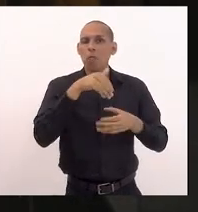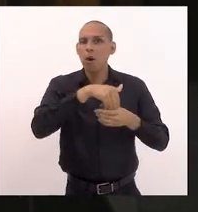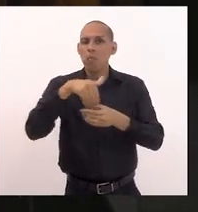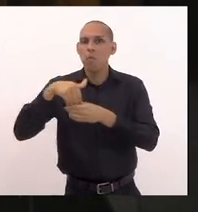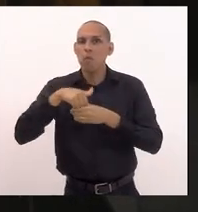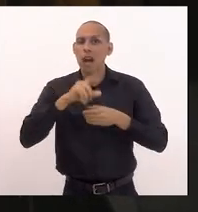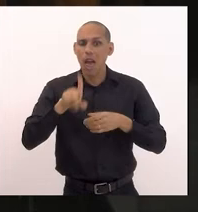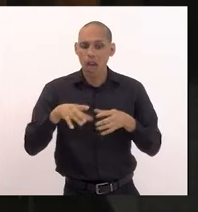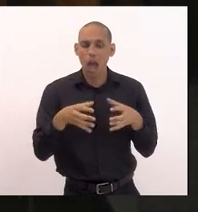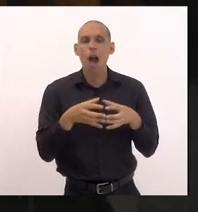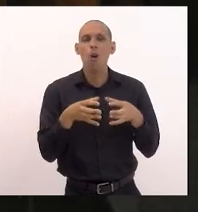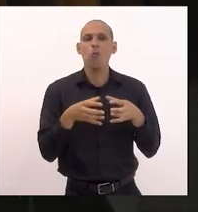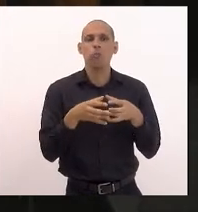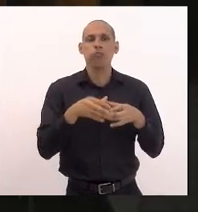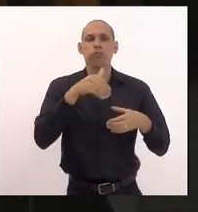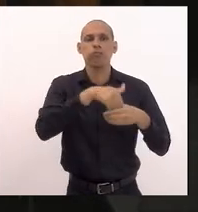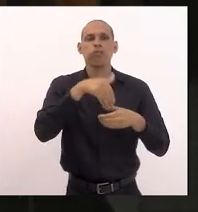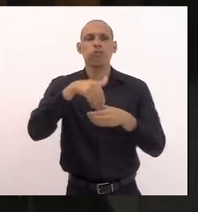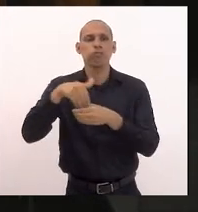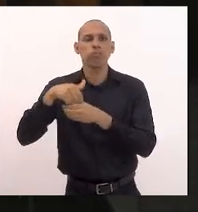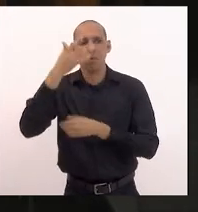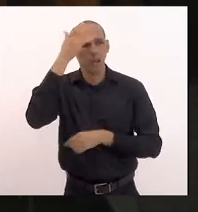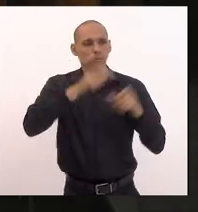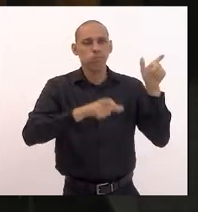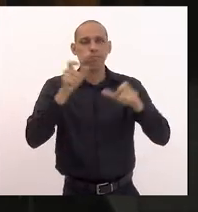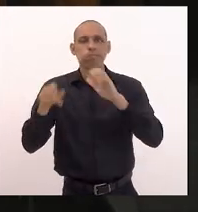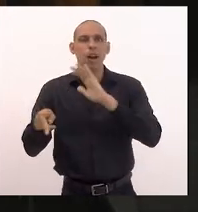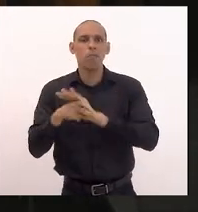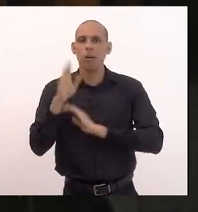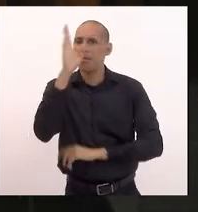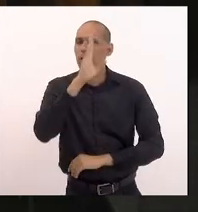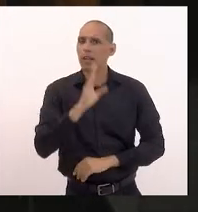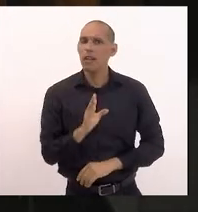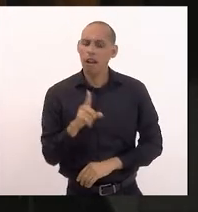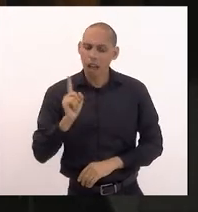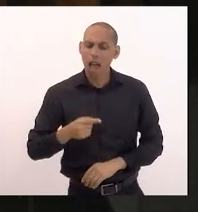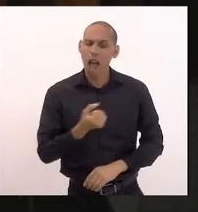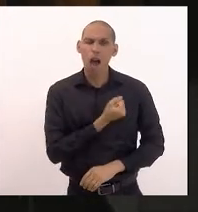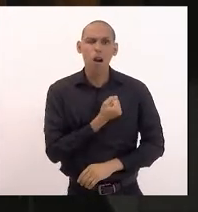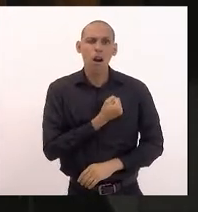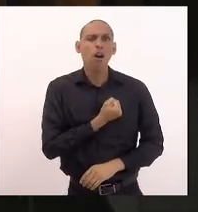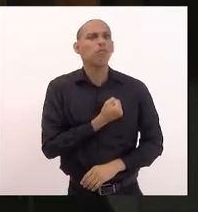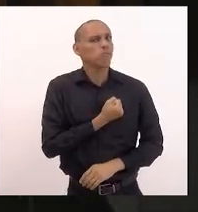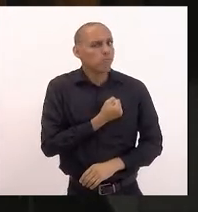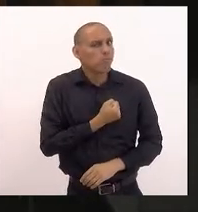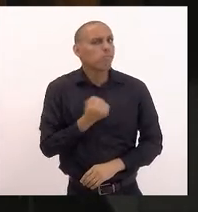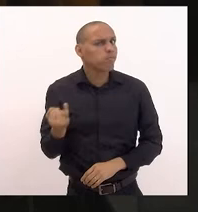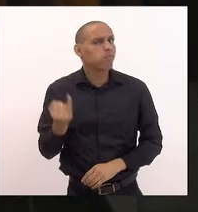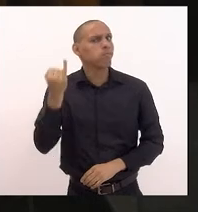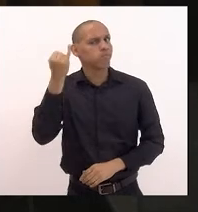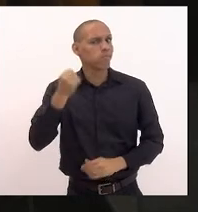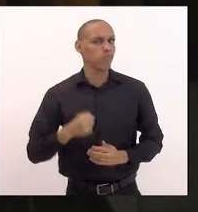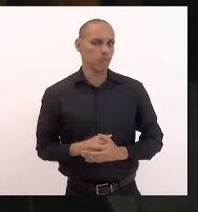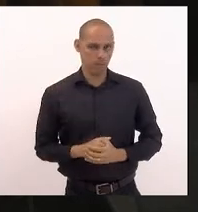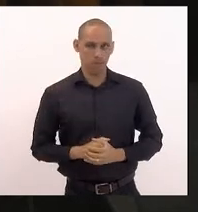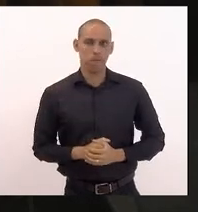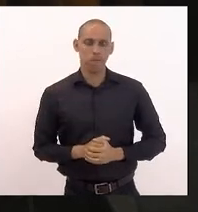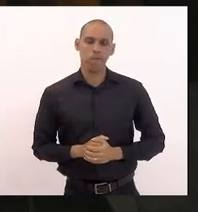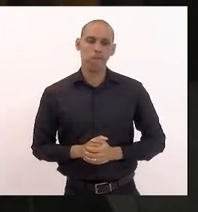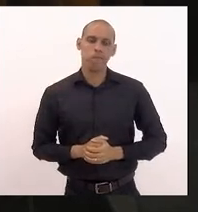eleitores do Brasil então é número muito significativo é como